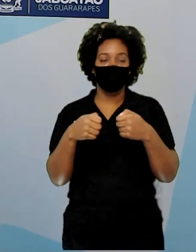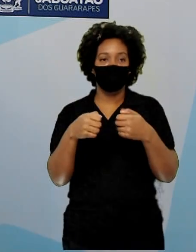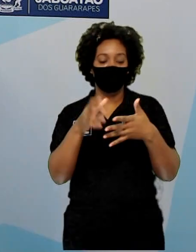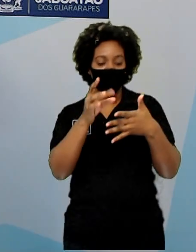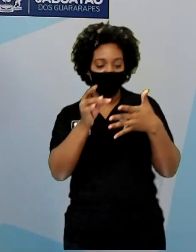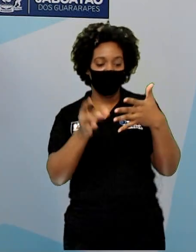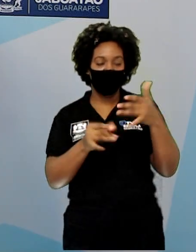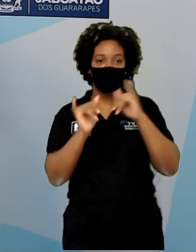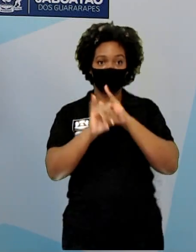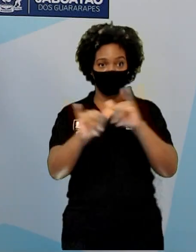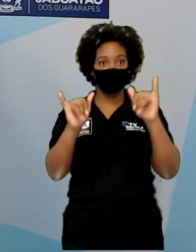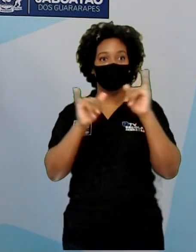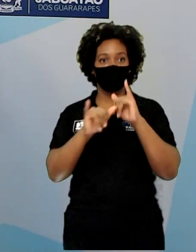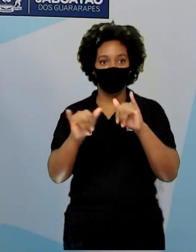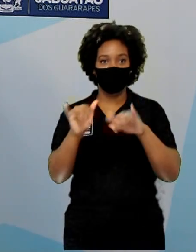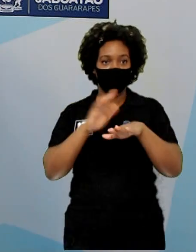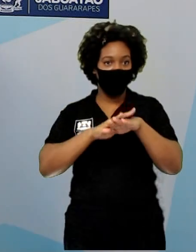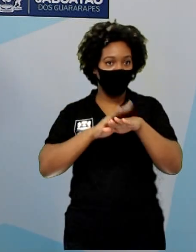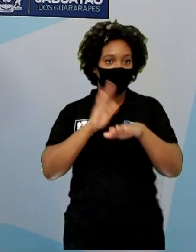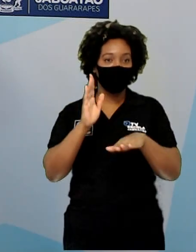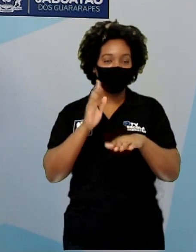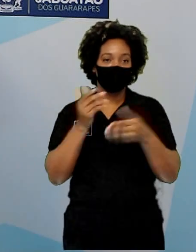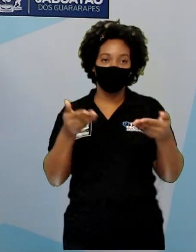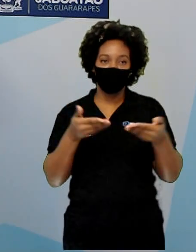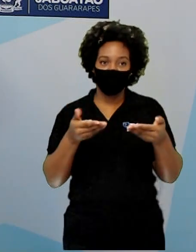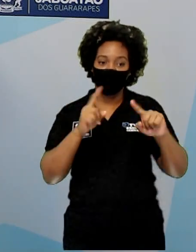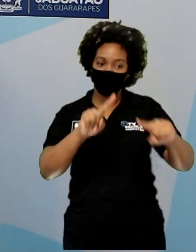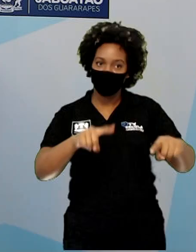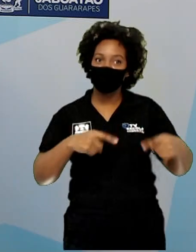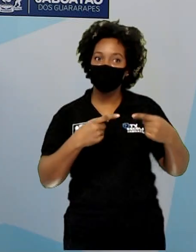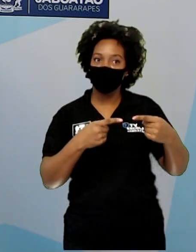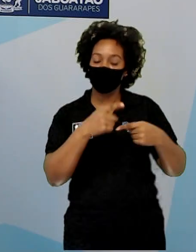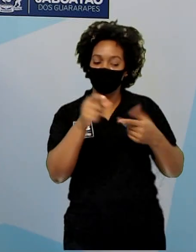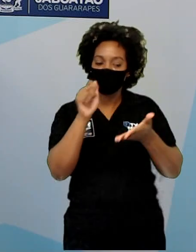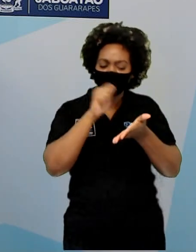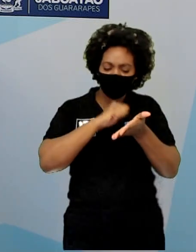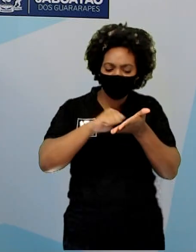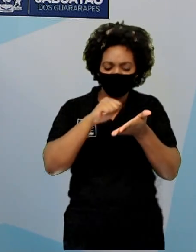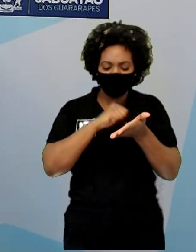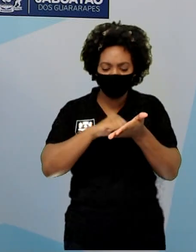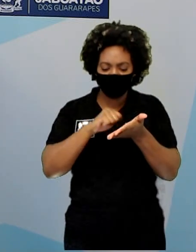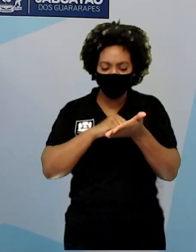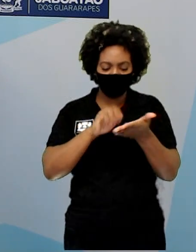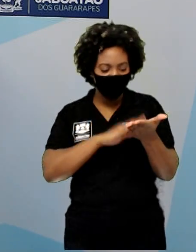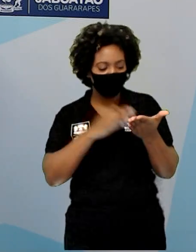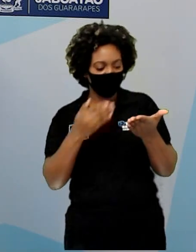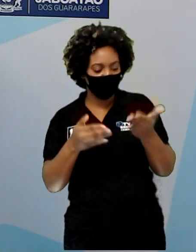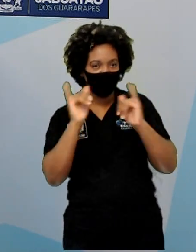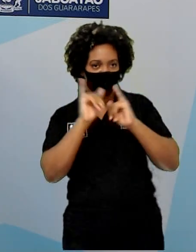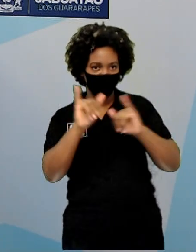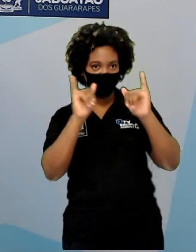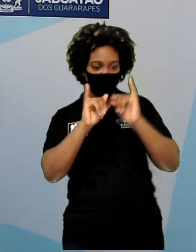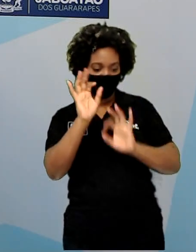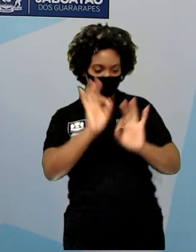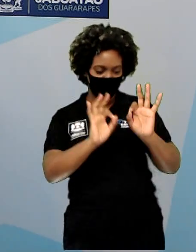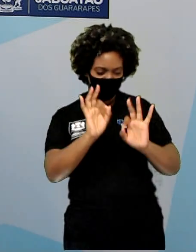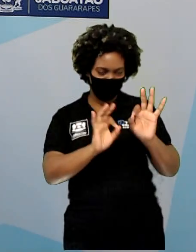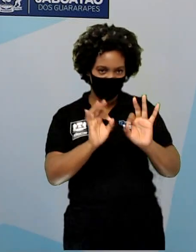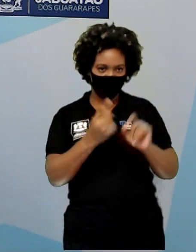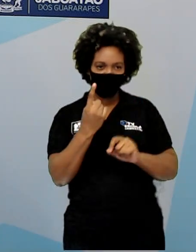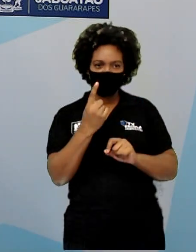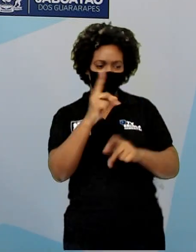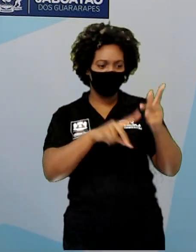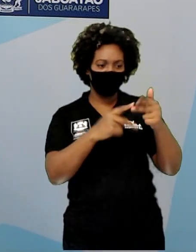Vou deixar um desafio para vocês agora. Elabore em seu caderno um anúncio sobre algum objeto que você tem em sua casa.